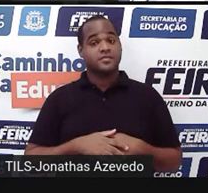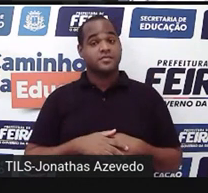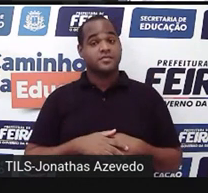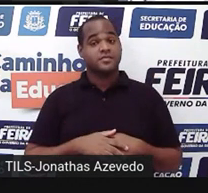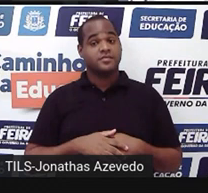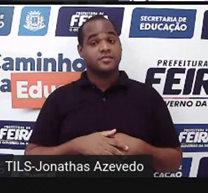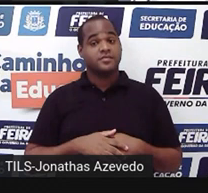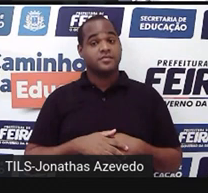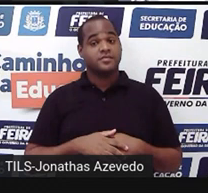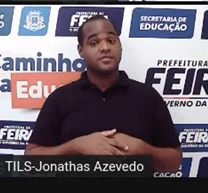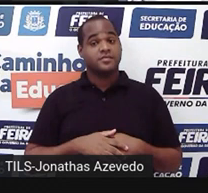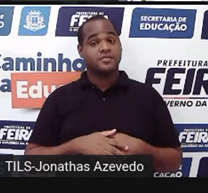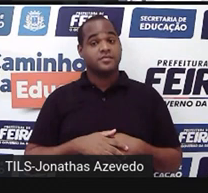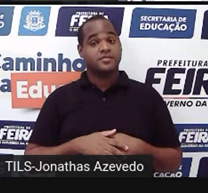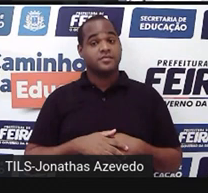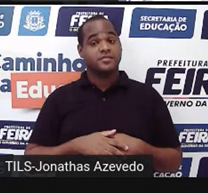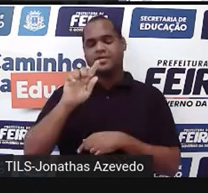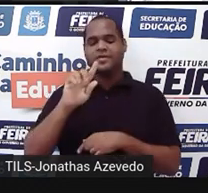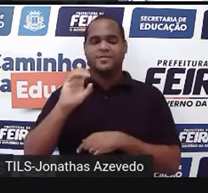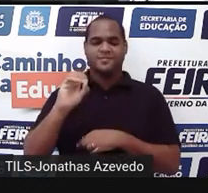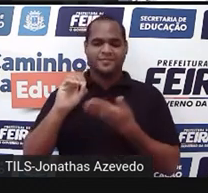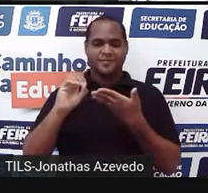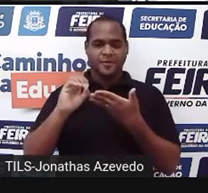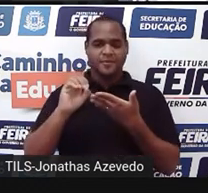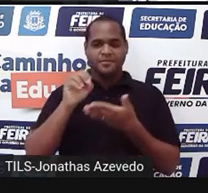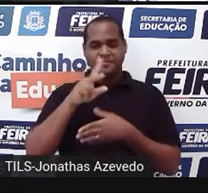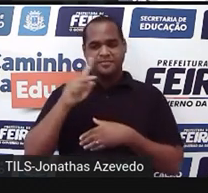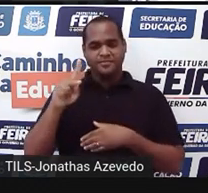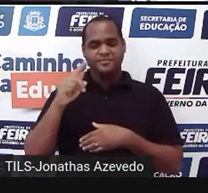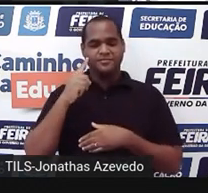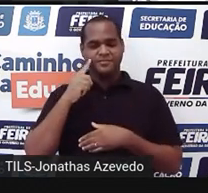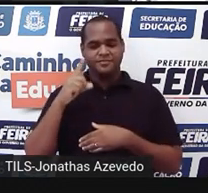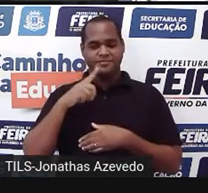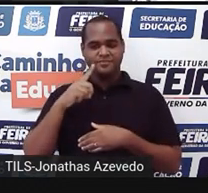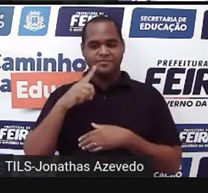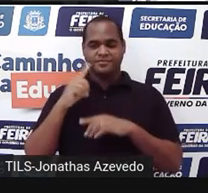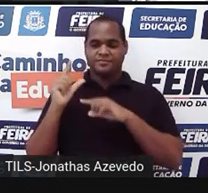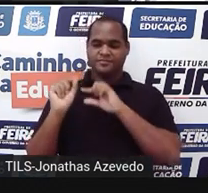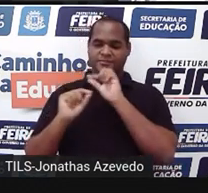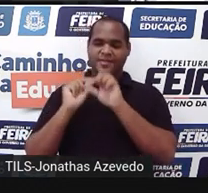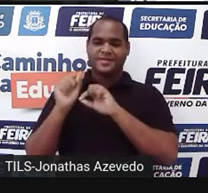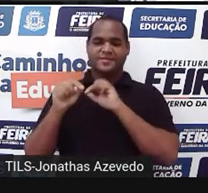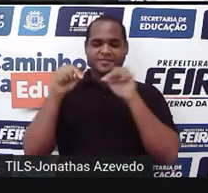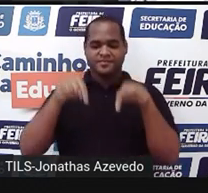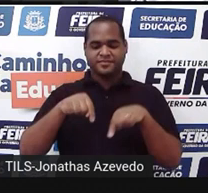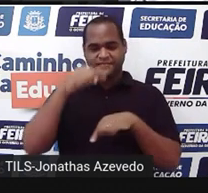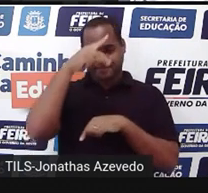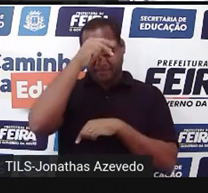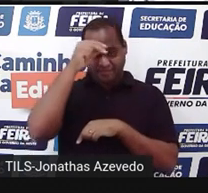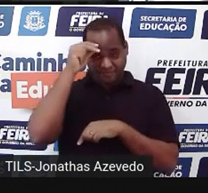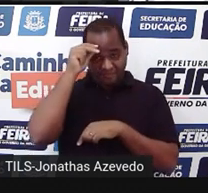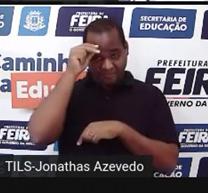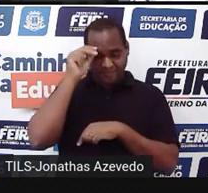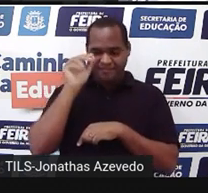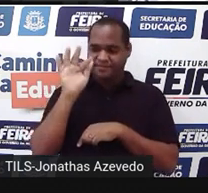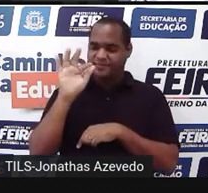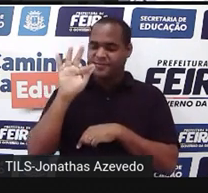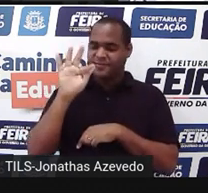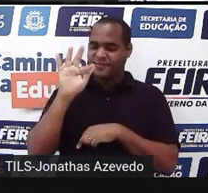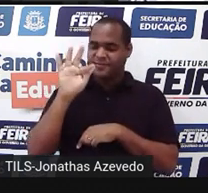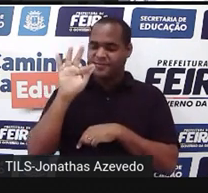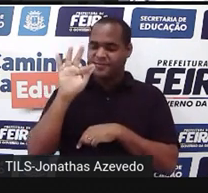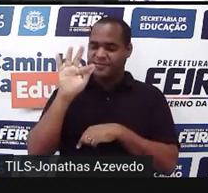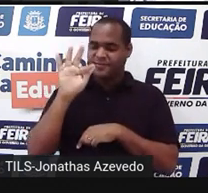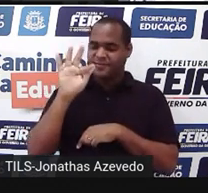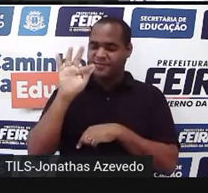conhece, sou o professor Iago Ramos, sou professor que vem lá da escola municipal Faustino Dias Lima, a minha pele